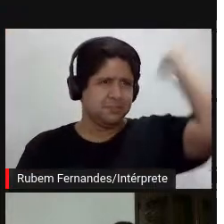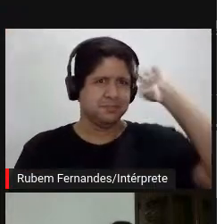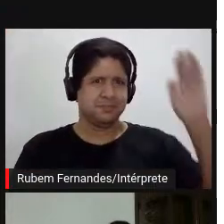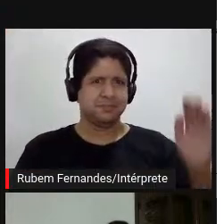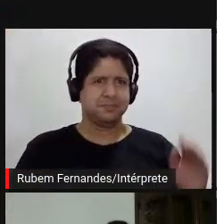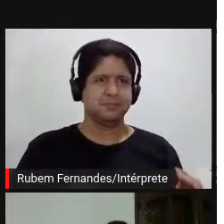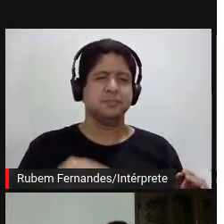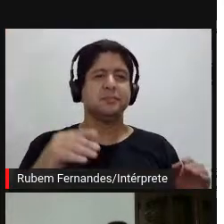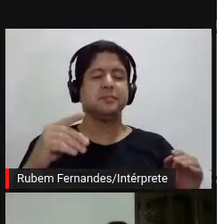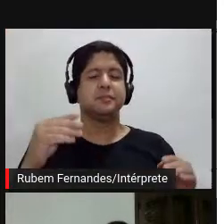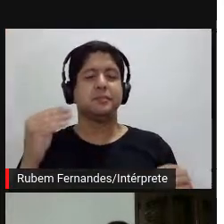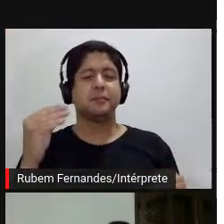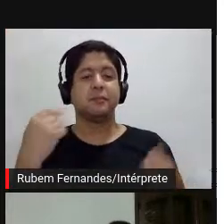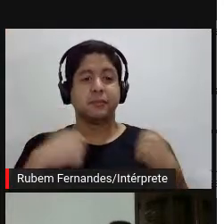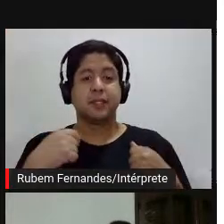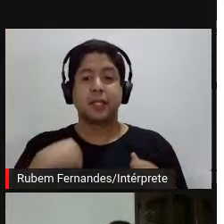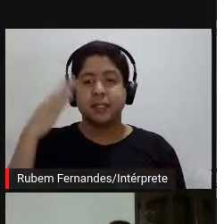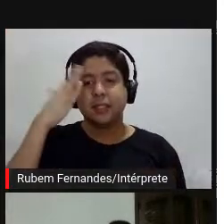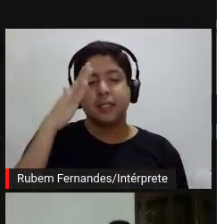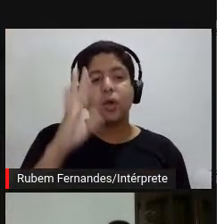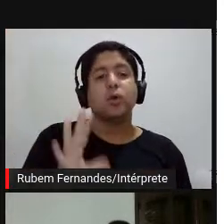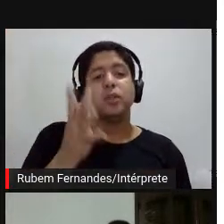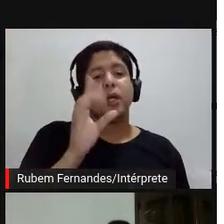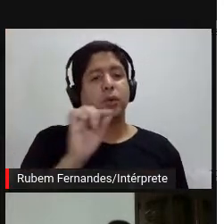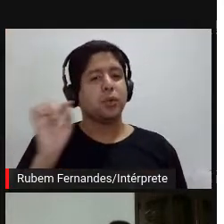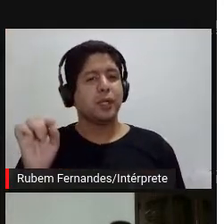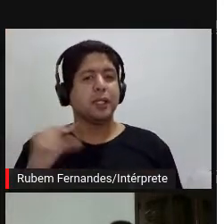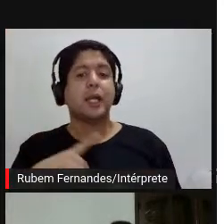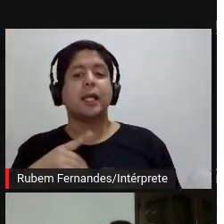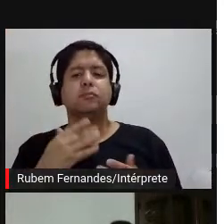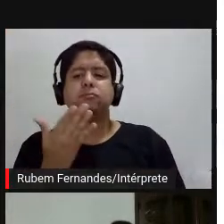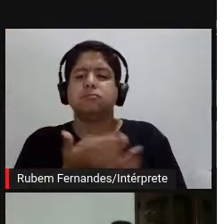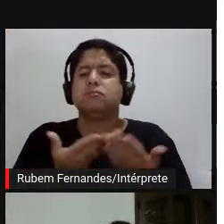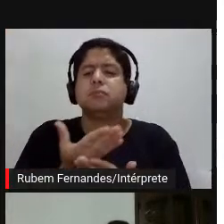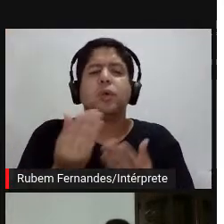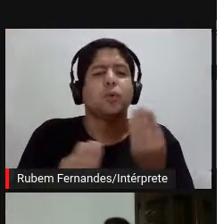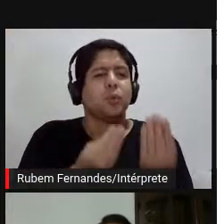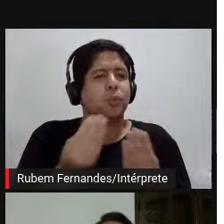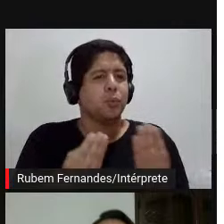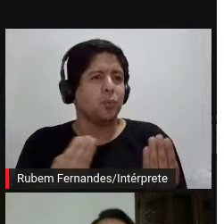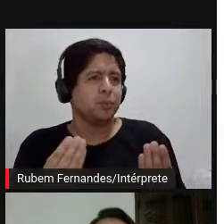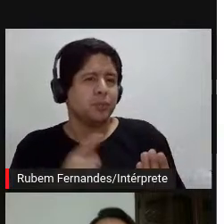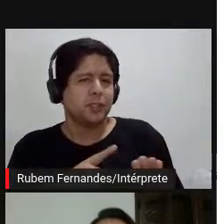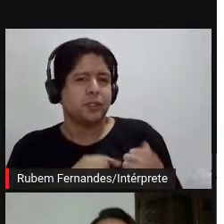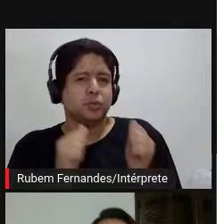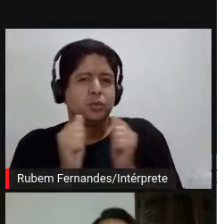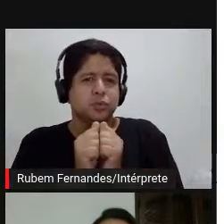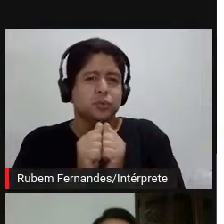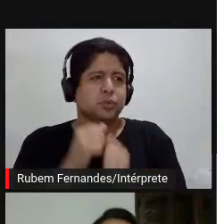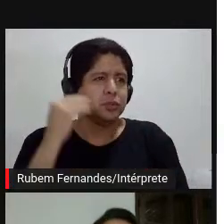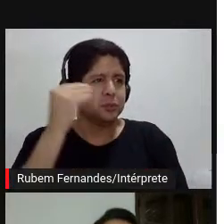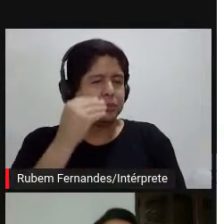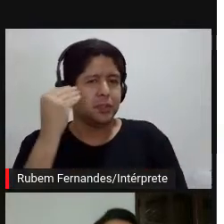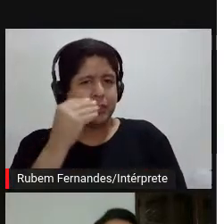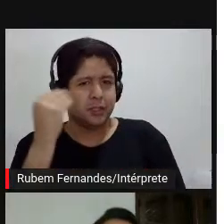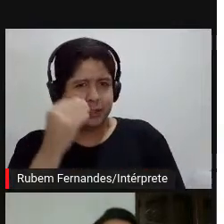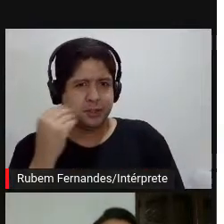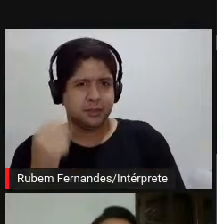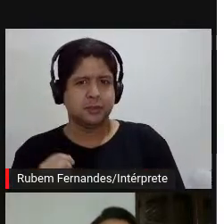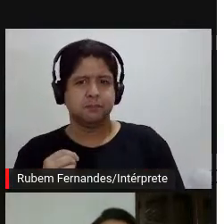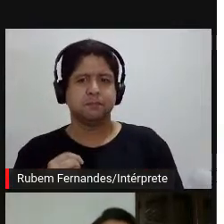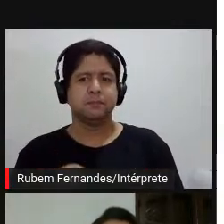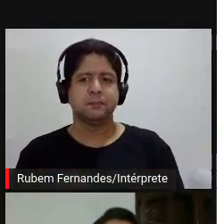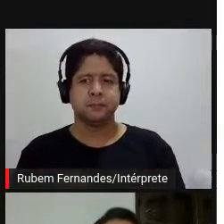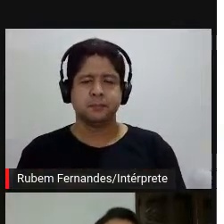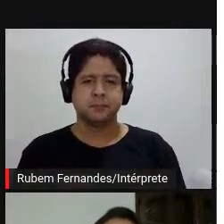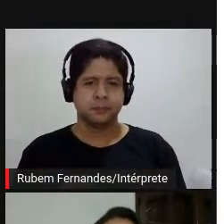né, vamos entender o que que está acontecendo, que dinâmicas são essas que fazem essa experiência ser acessada de formas tão diferentes.